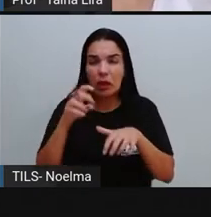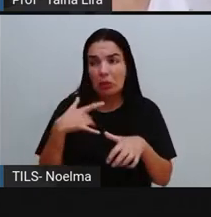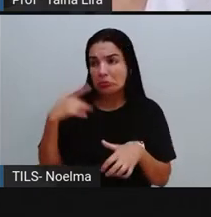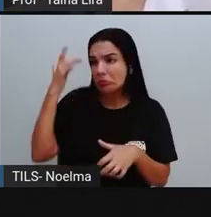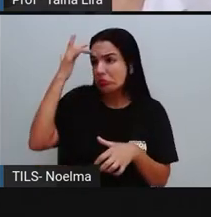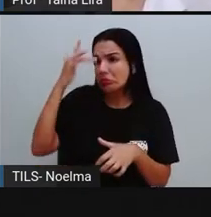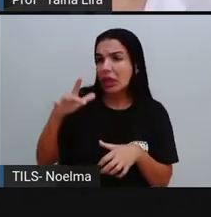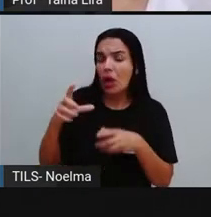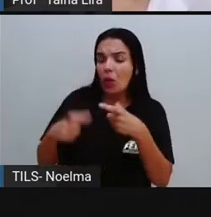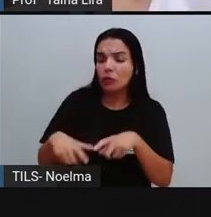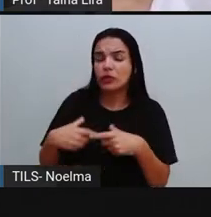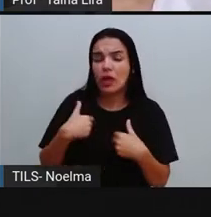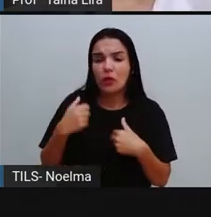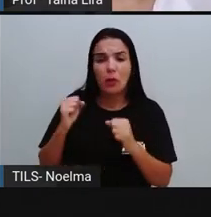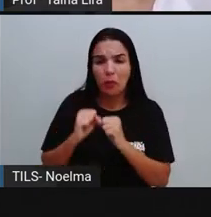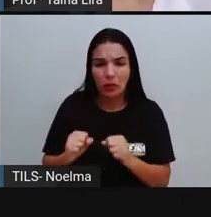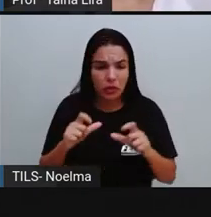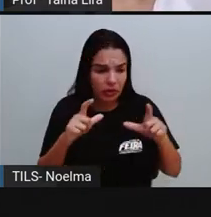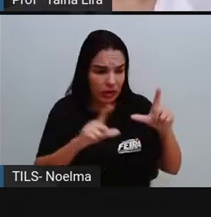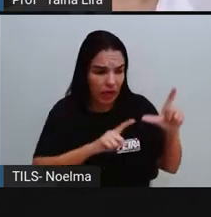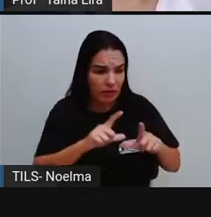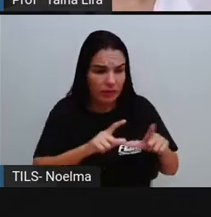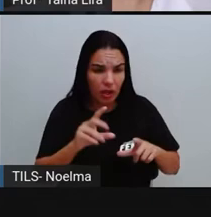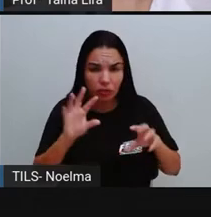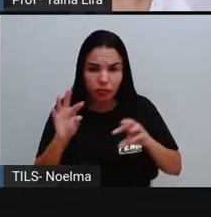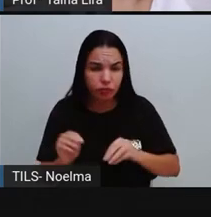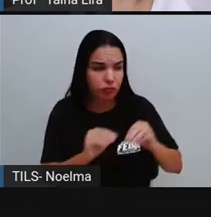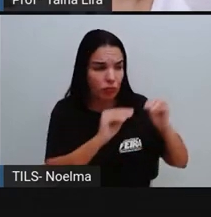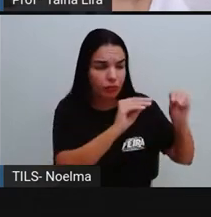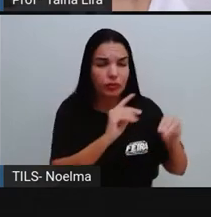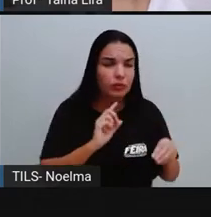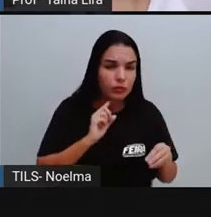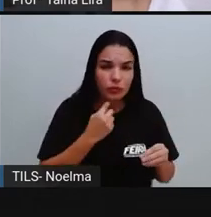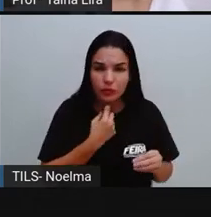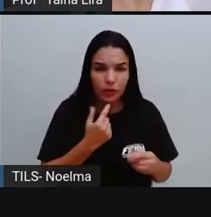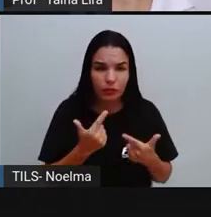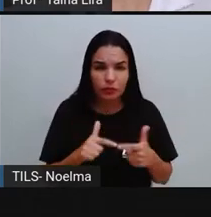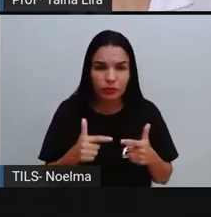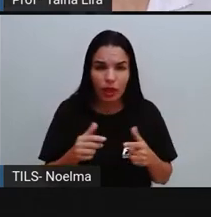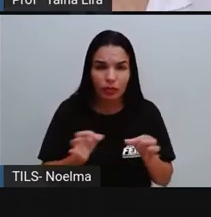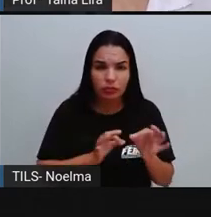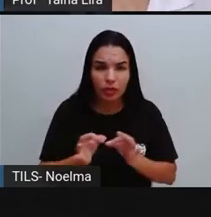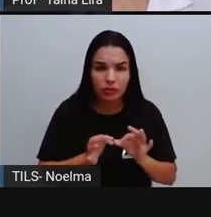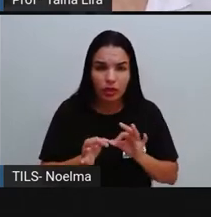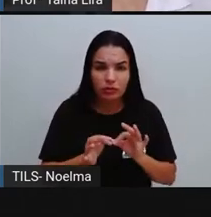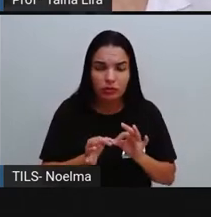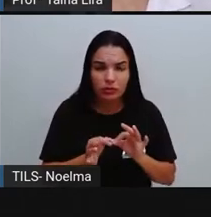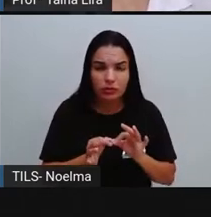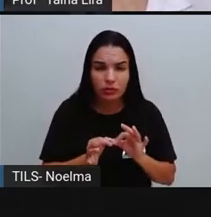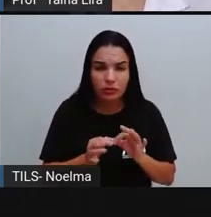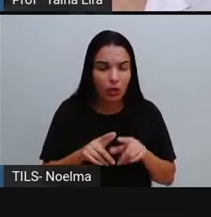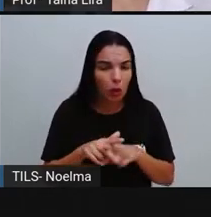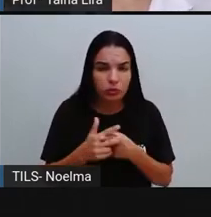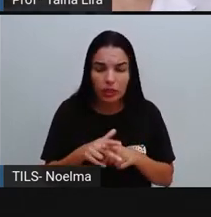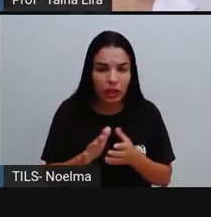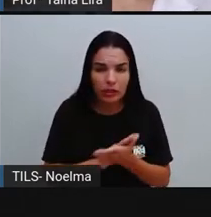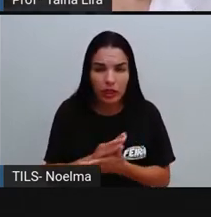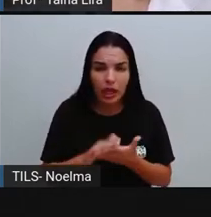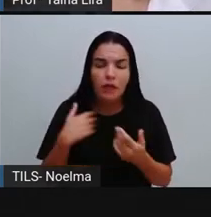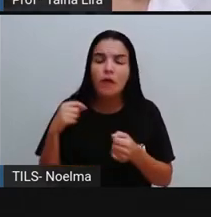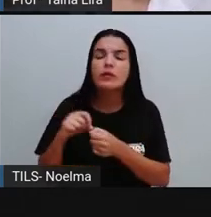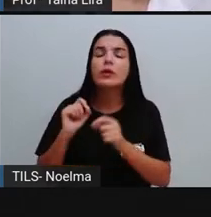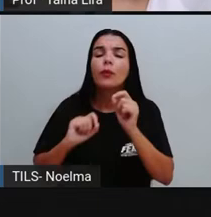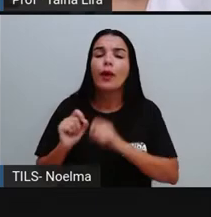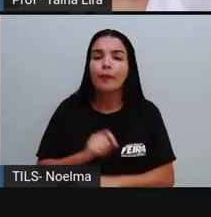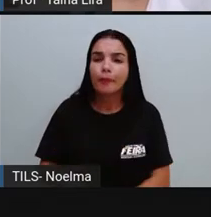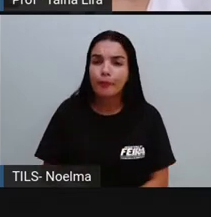Pro, eu não posso jogar minha televisão, que não funciona mais, que não tem conserto. Eu não posso jogar lá no lixo. E o que é eu vou fazer com